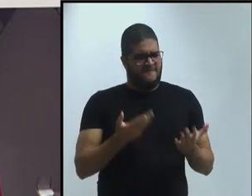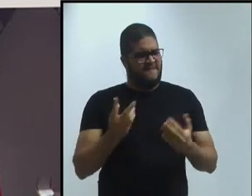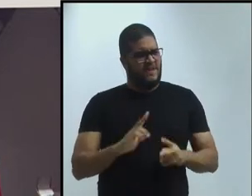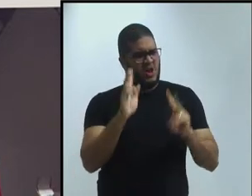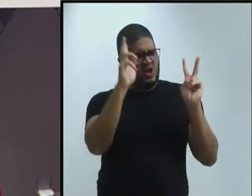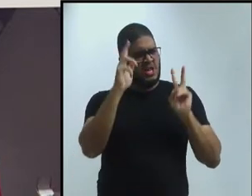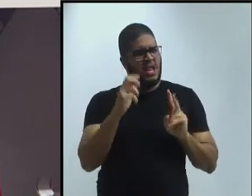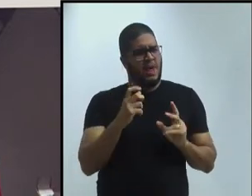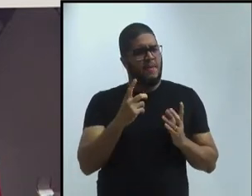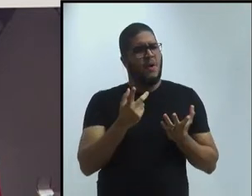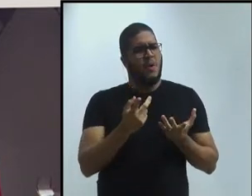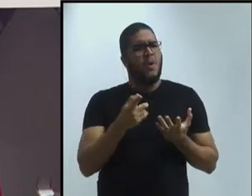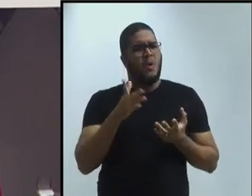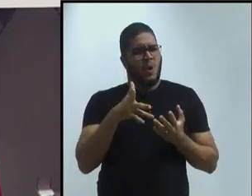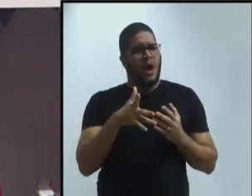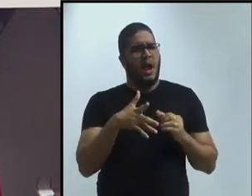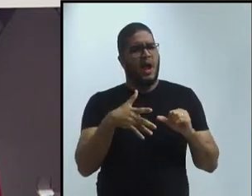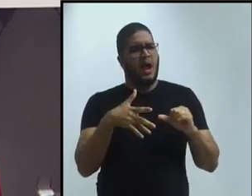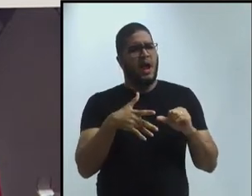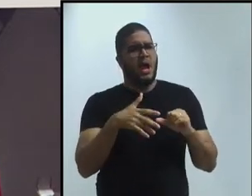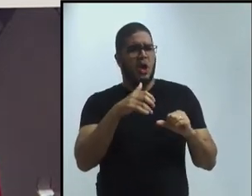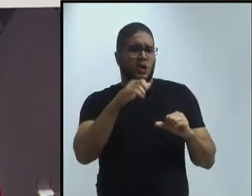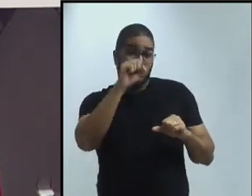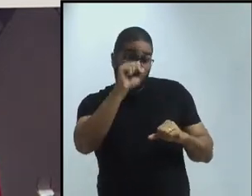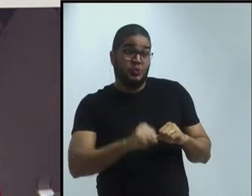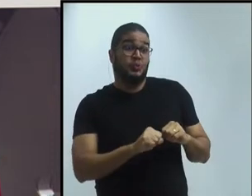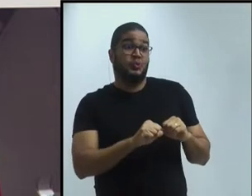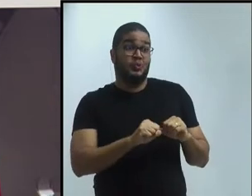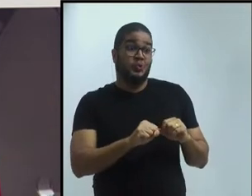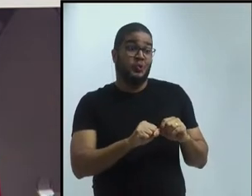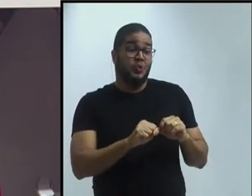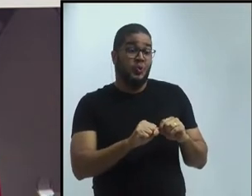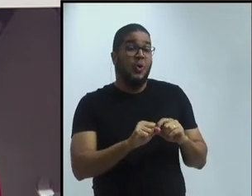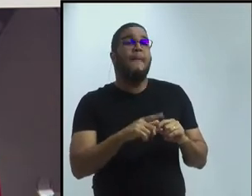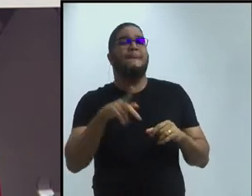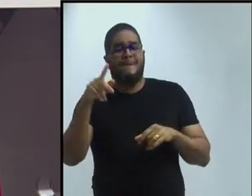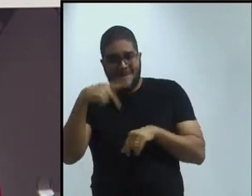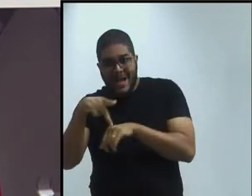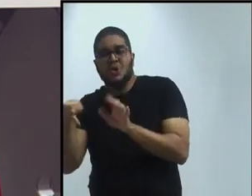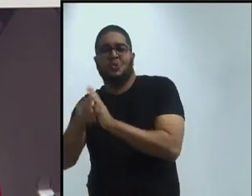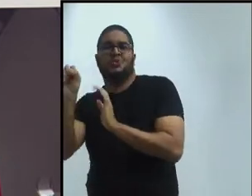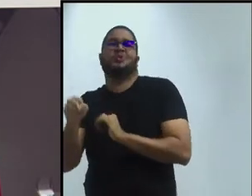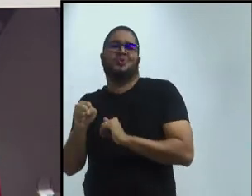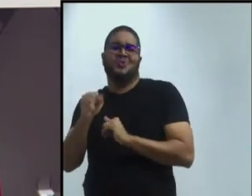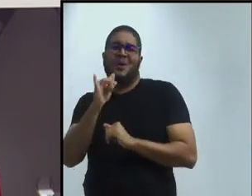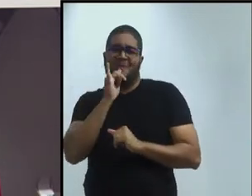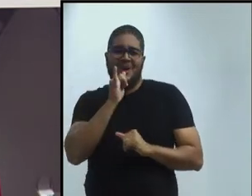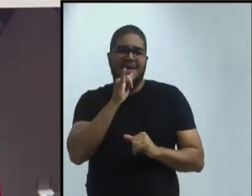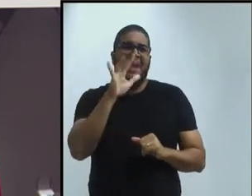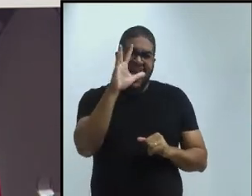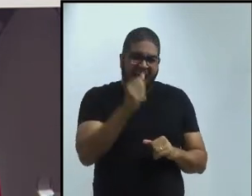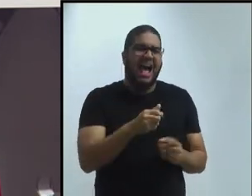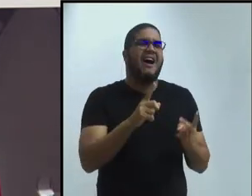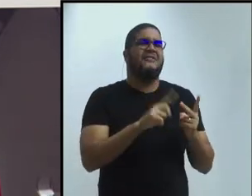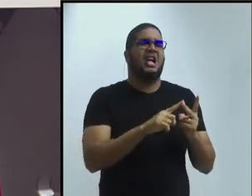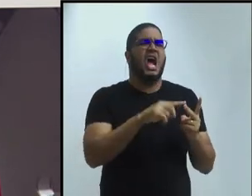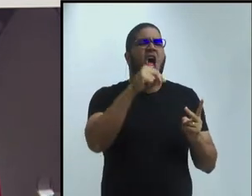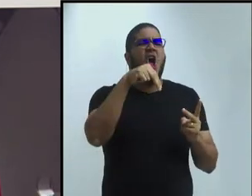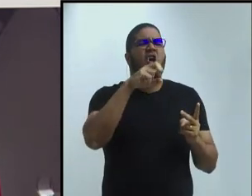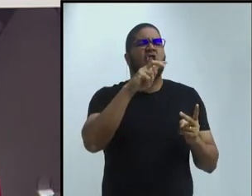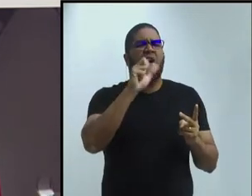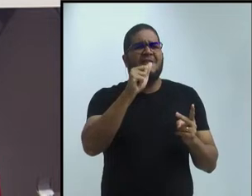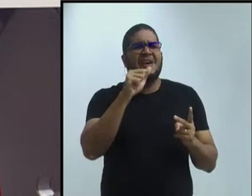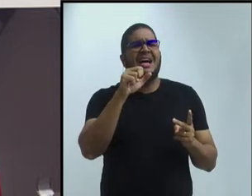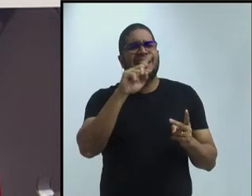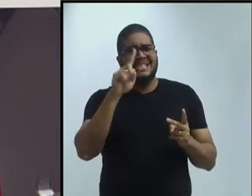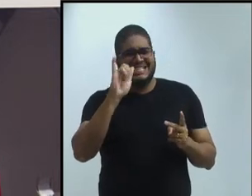procurar trocas com os países da África, com a Nova Zelândia, com os próprios nossos vizinhos aqui na América do